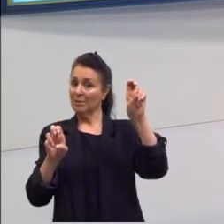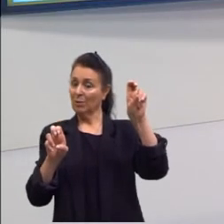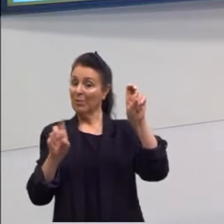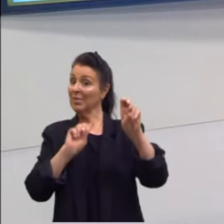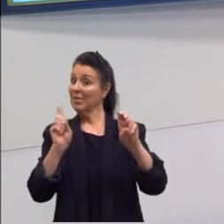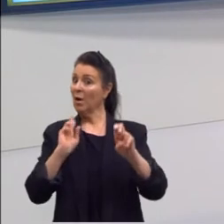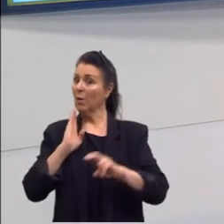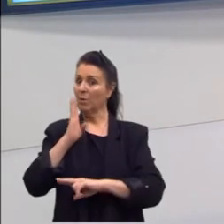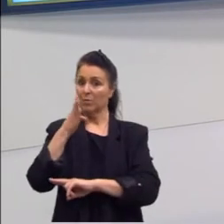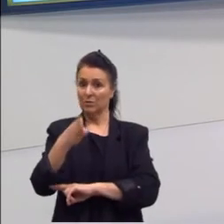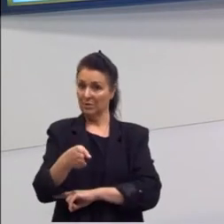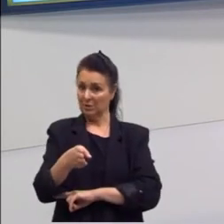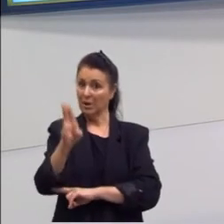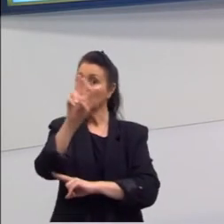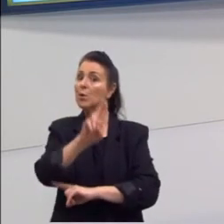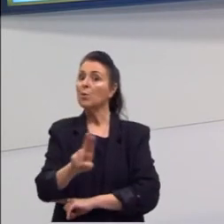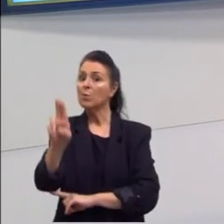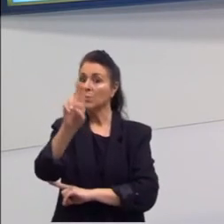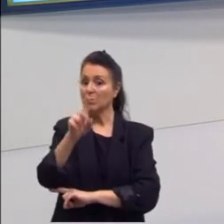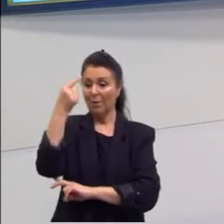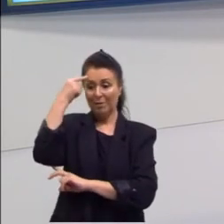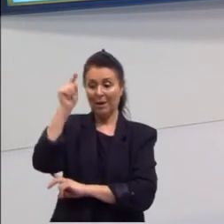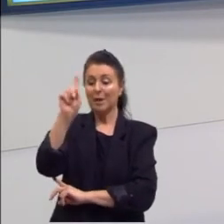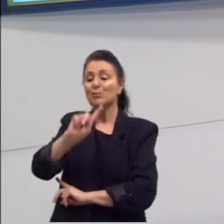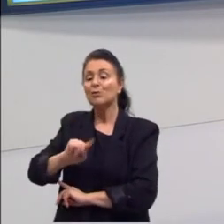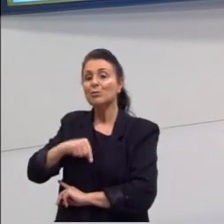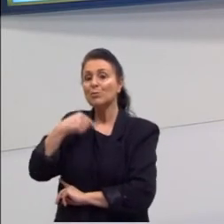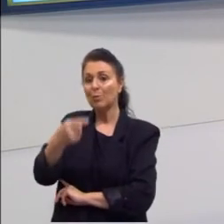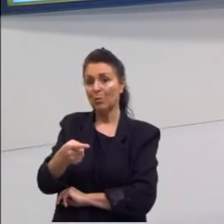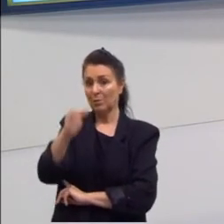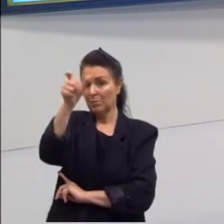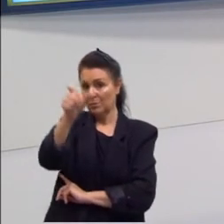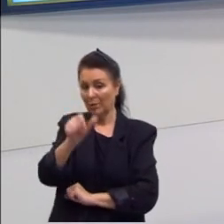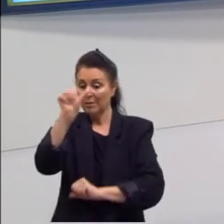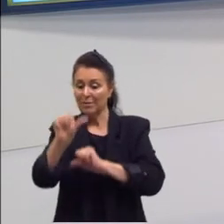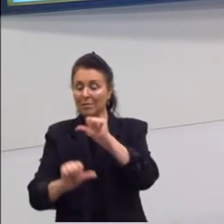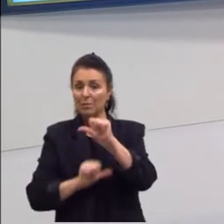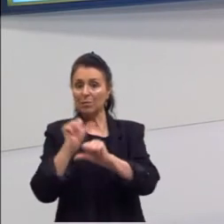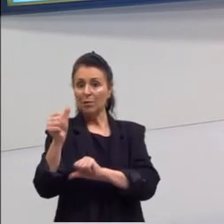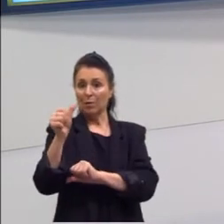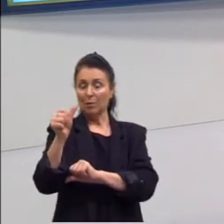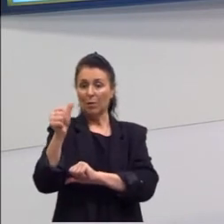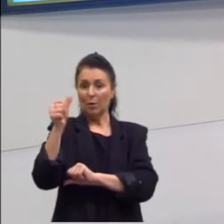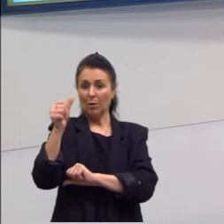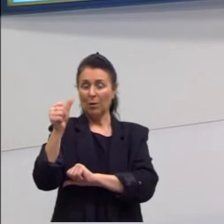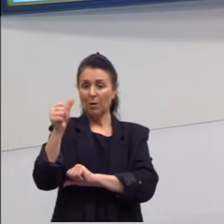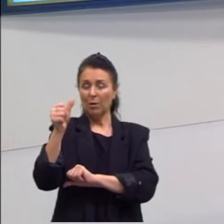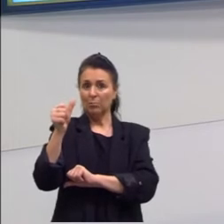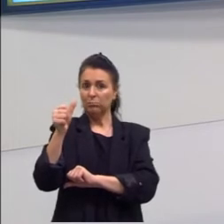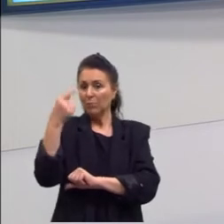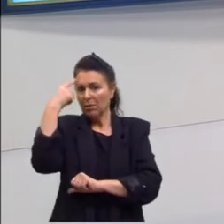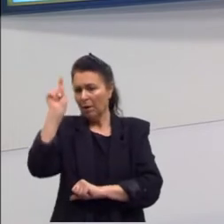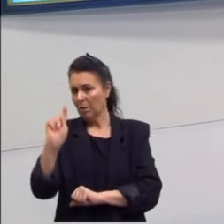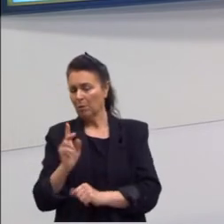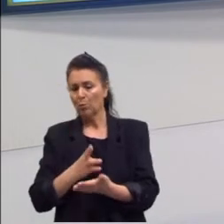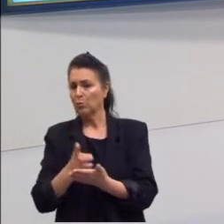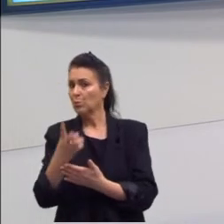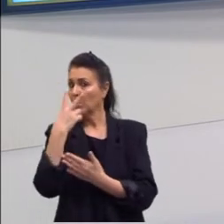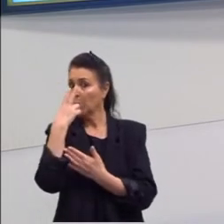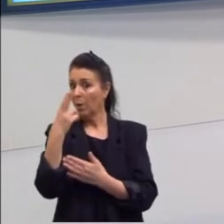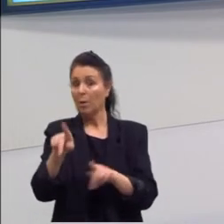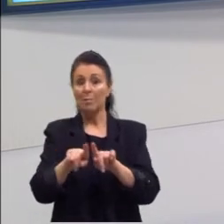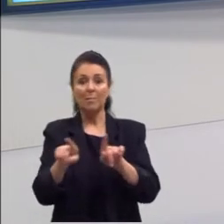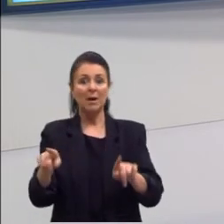pego a ideia de uma outra pessoa, eu vou transformar aquela ideia numa ideia que continua a mesma, mas com as